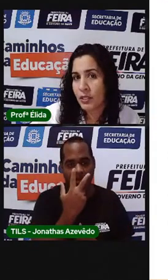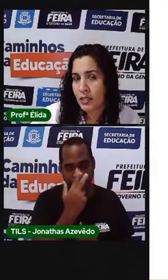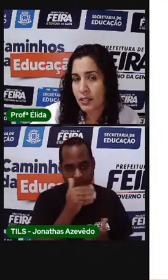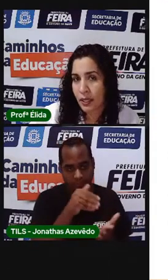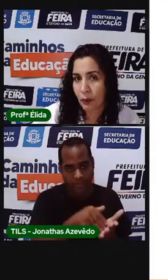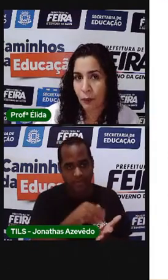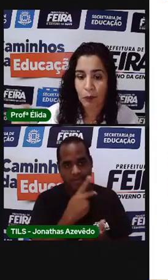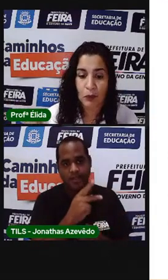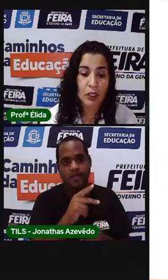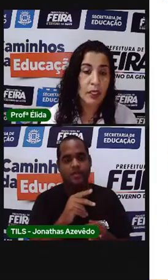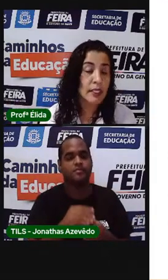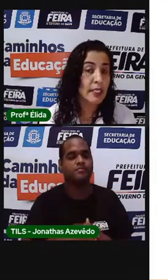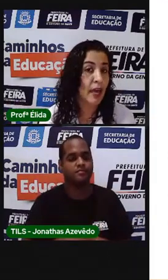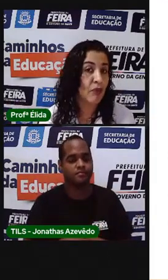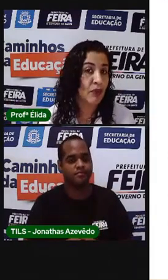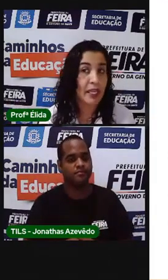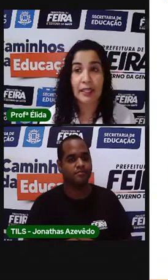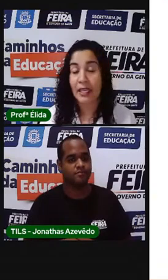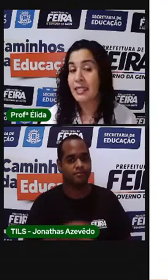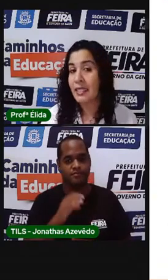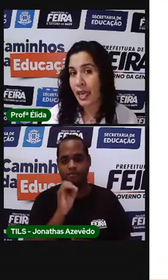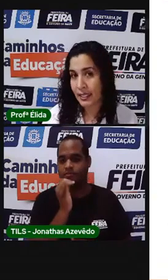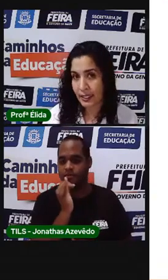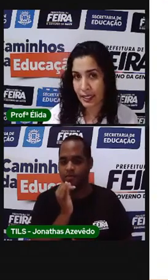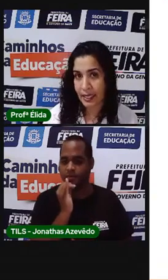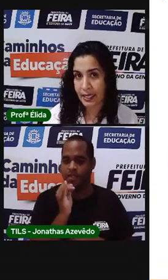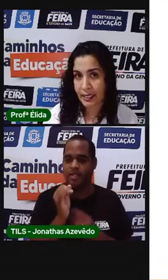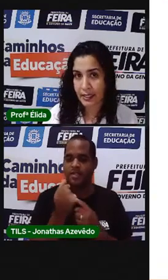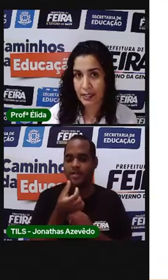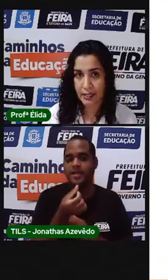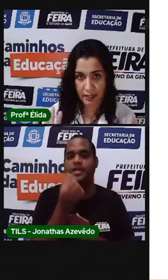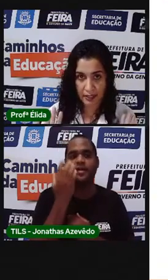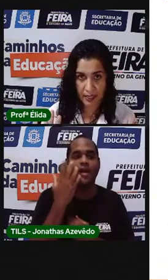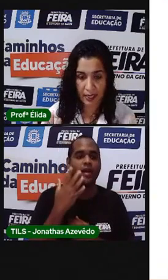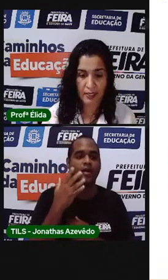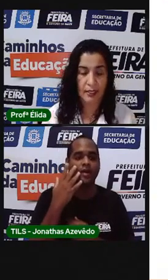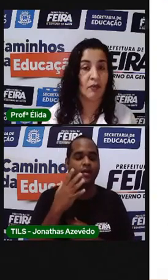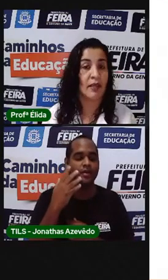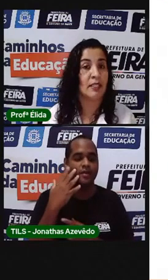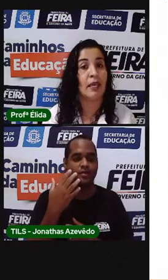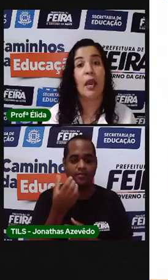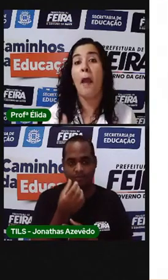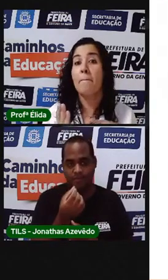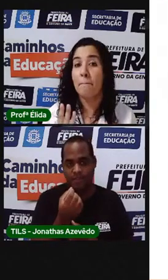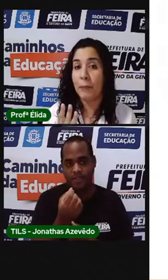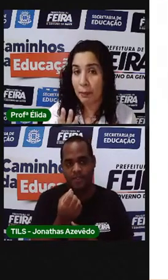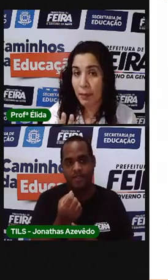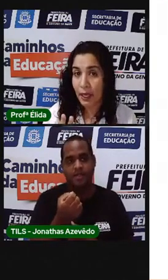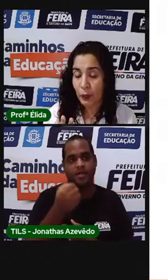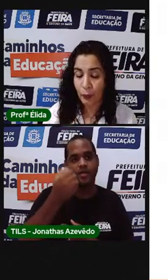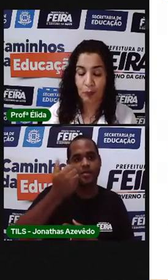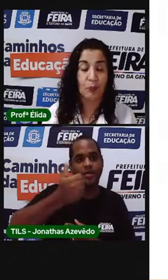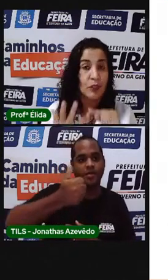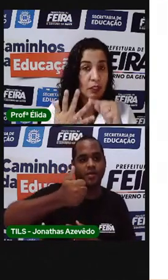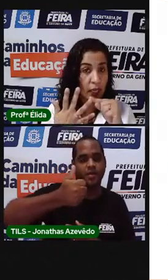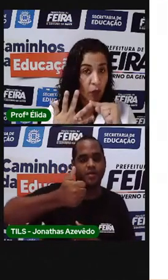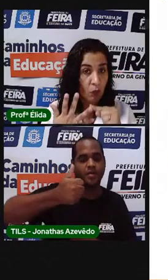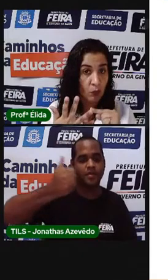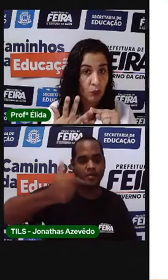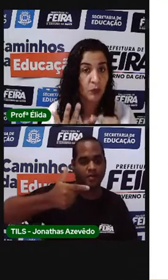posição. Se a fila tem seis crianças, seis. Vai ser primeiro,